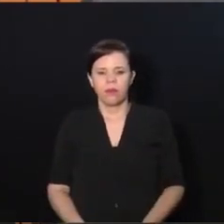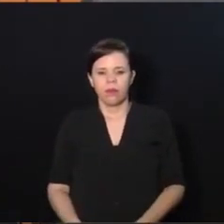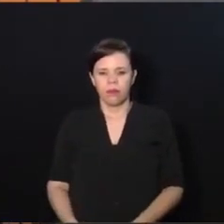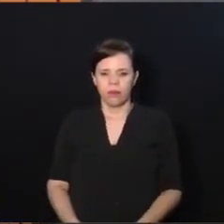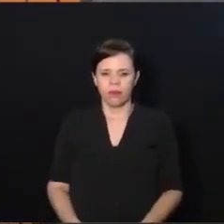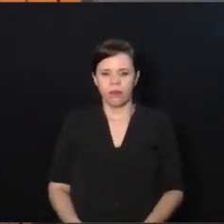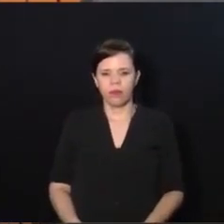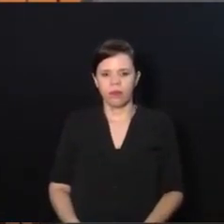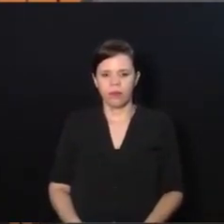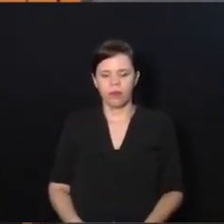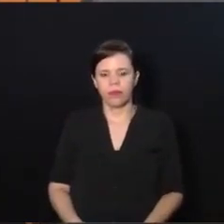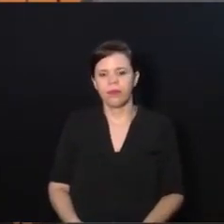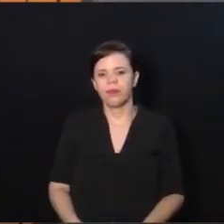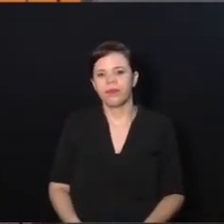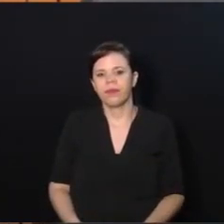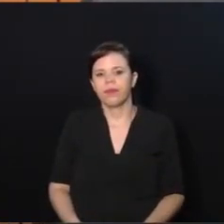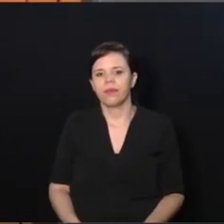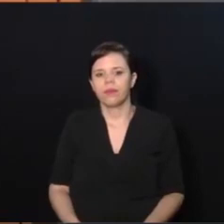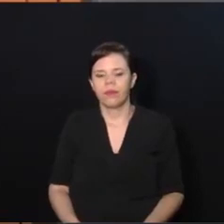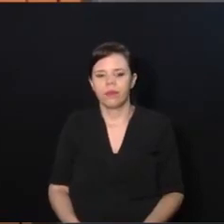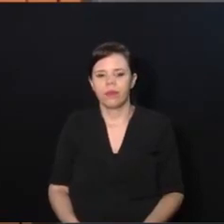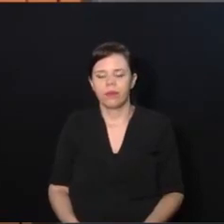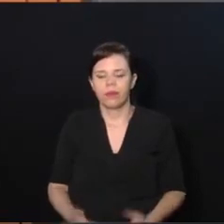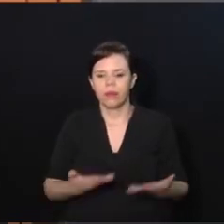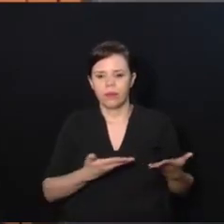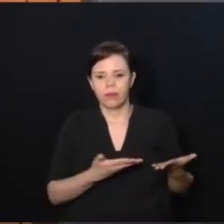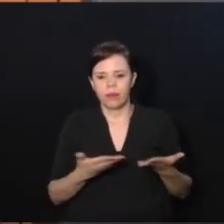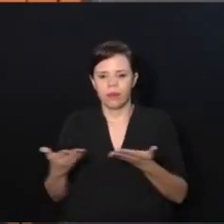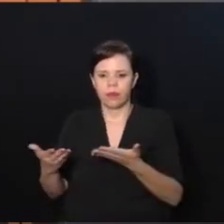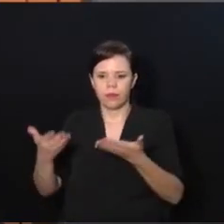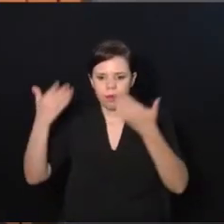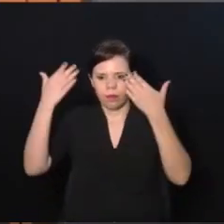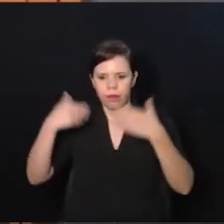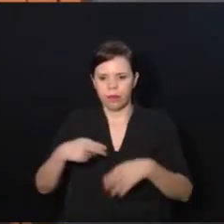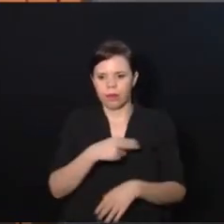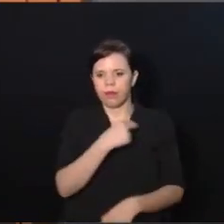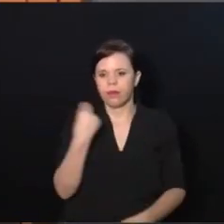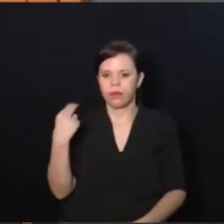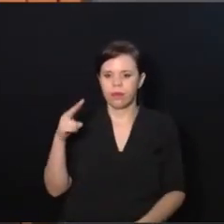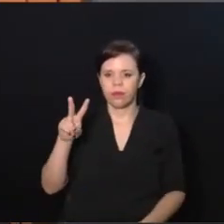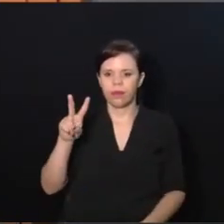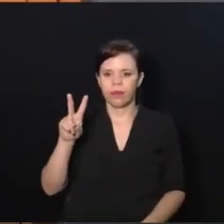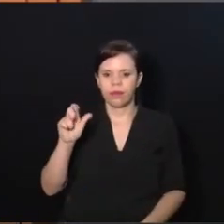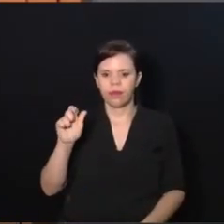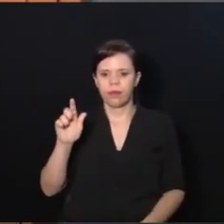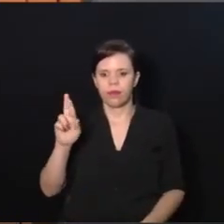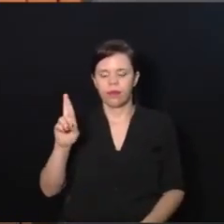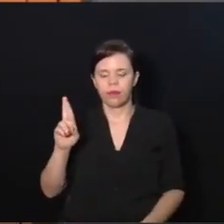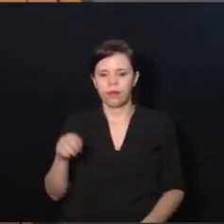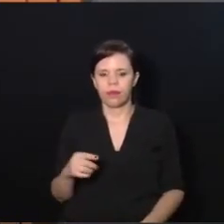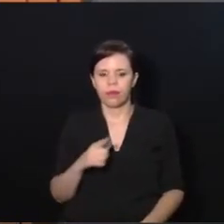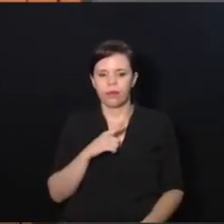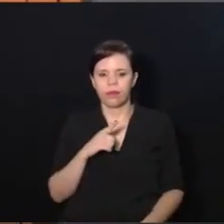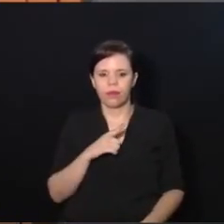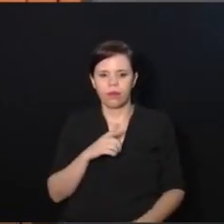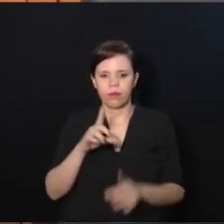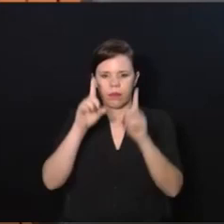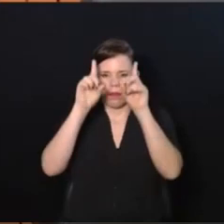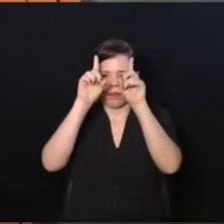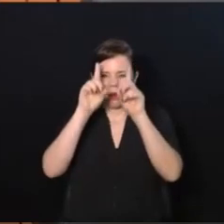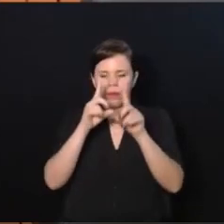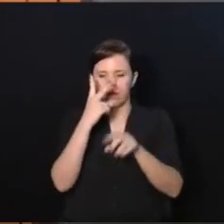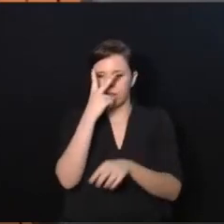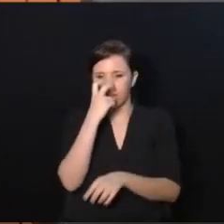Bem, então, me apresentando, meu nome é Wagner, eu tenho deficiência visual,